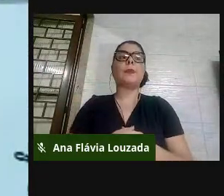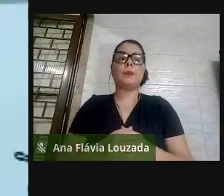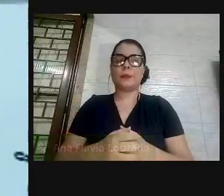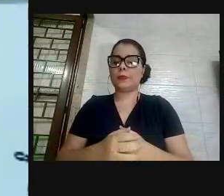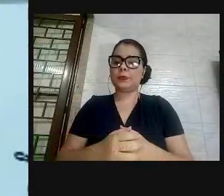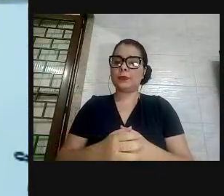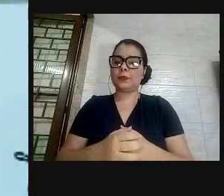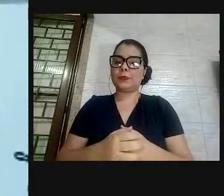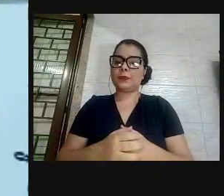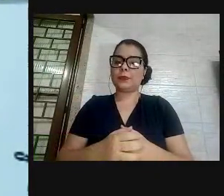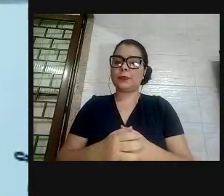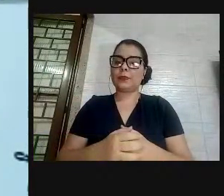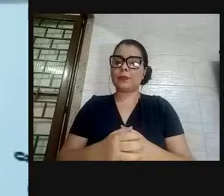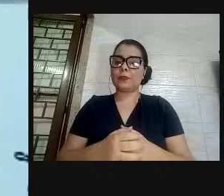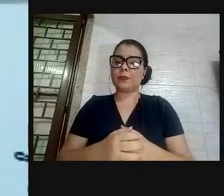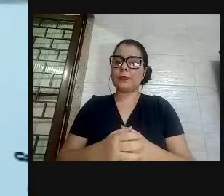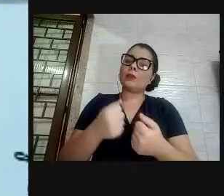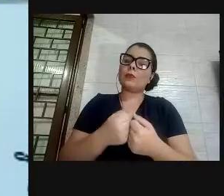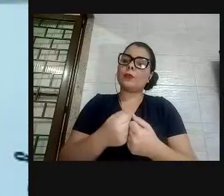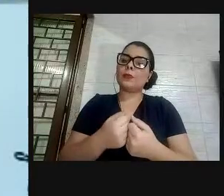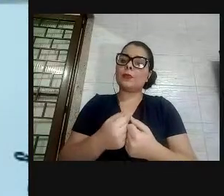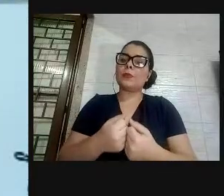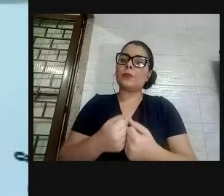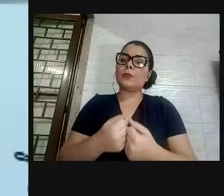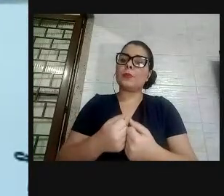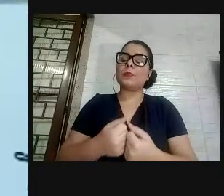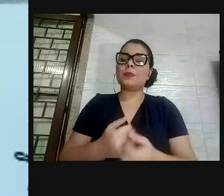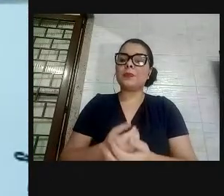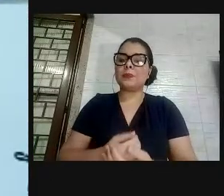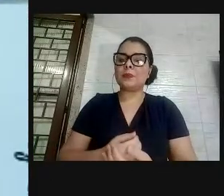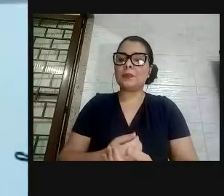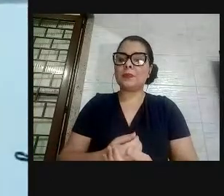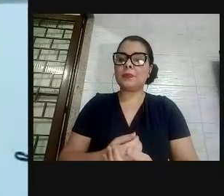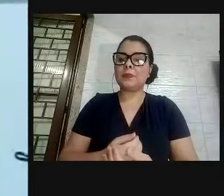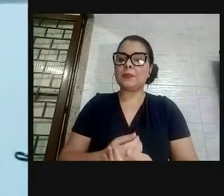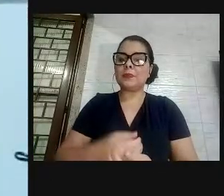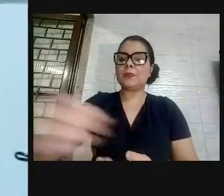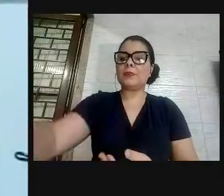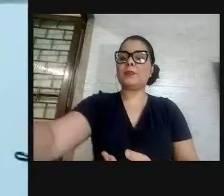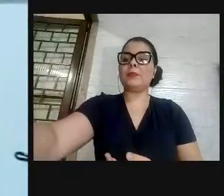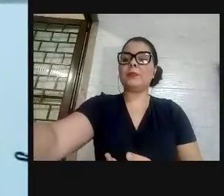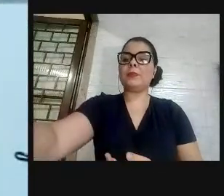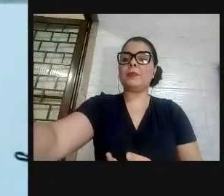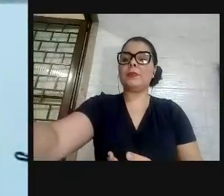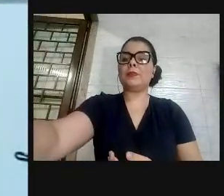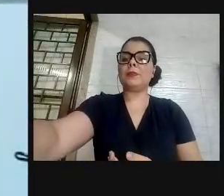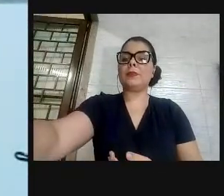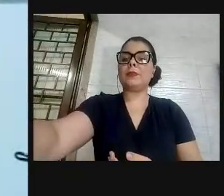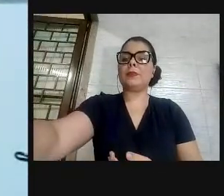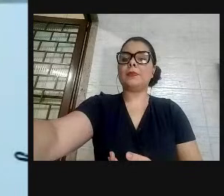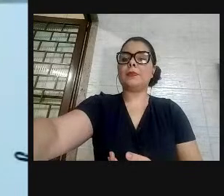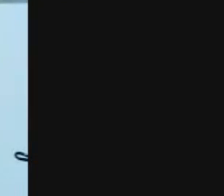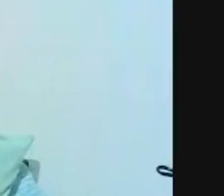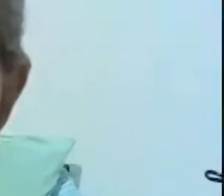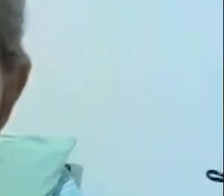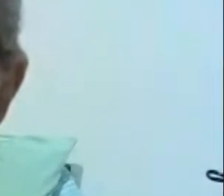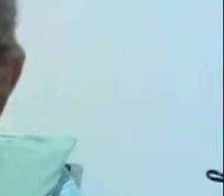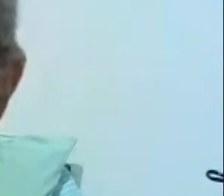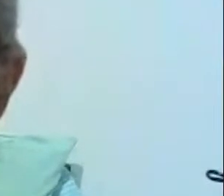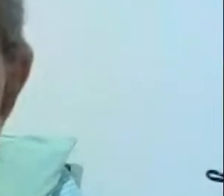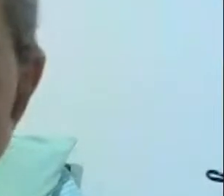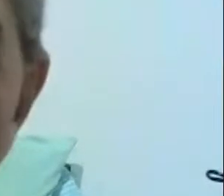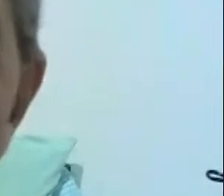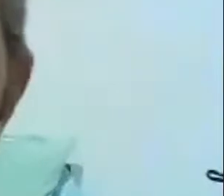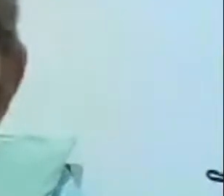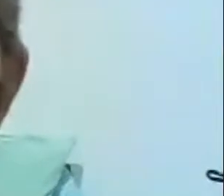Recebo o convite aí com alegria para falar sobre políticas públicas. Eu sou professor de políticas públicas aqui na